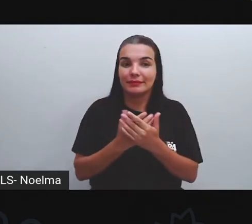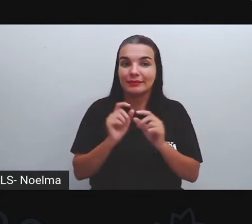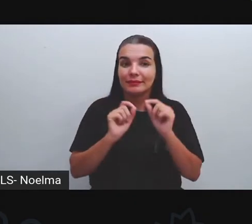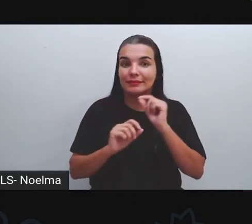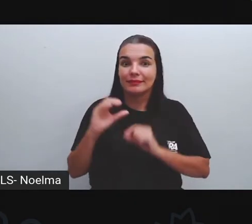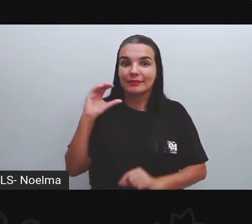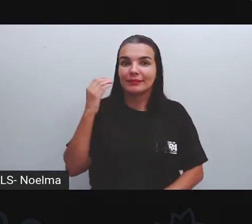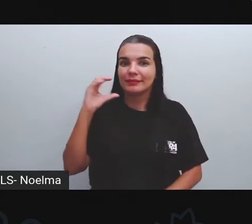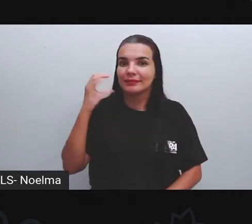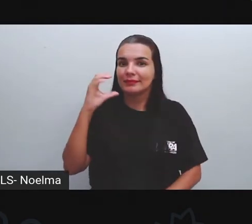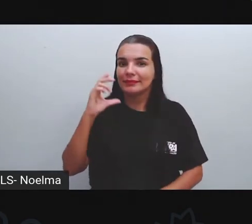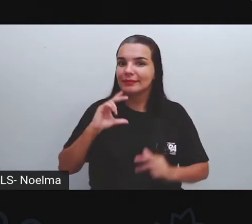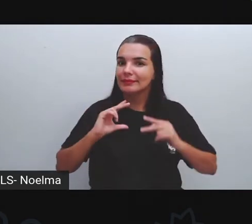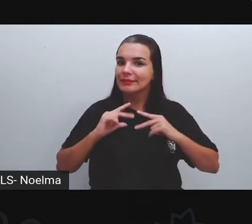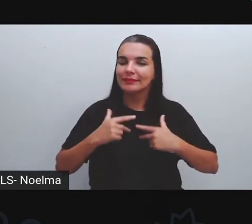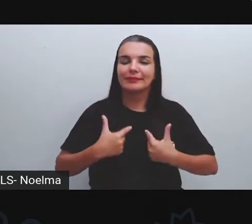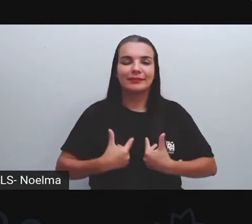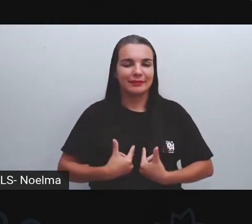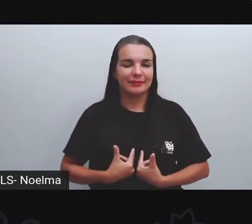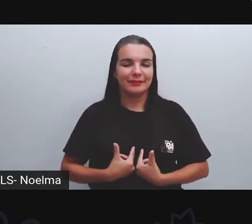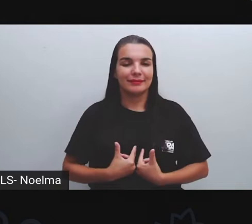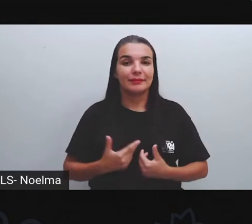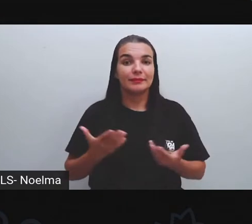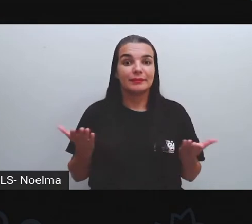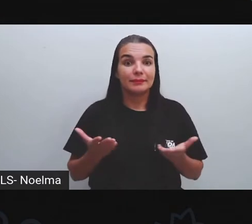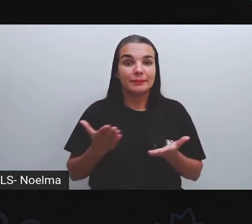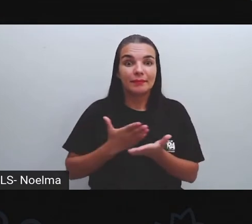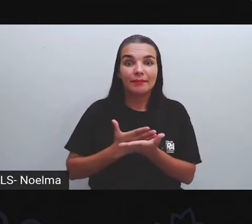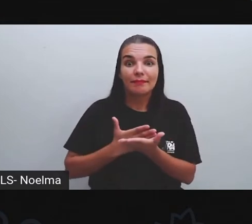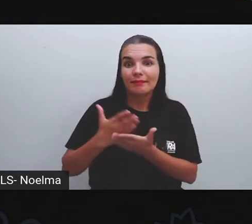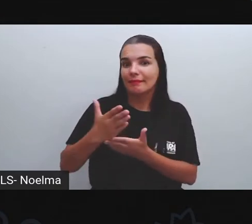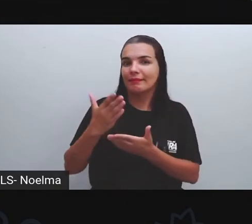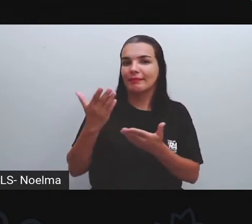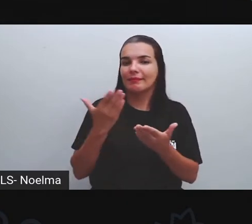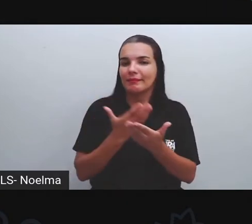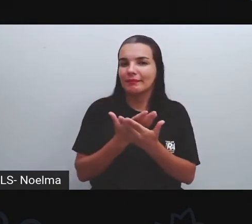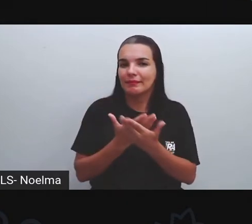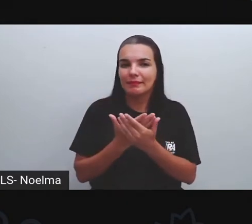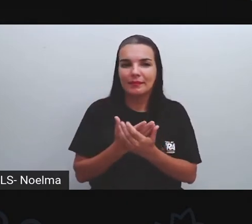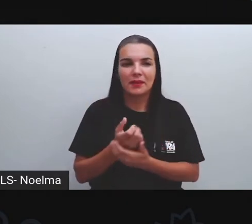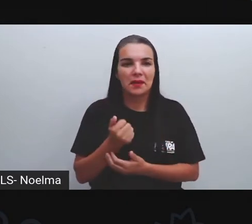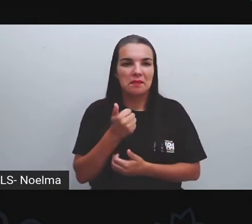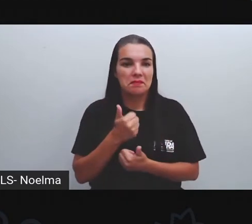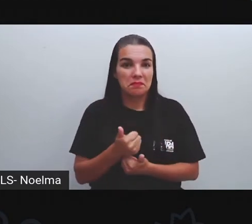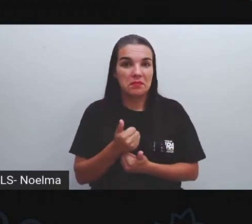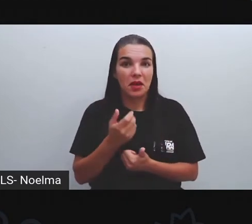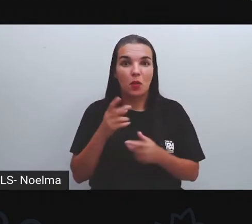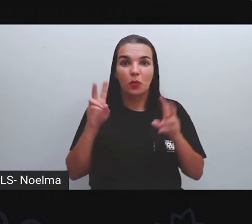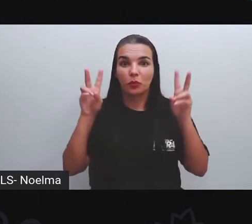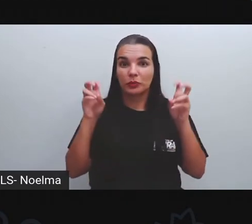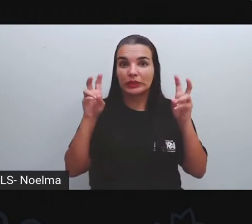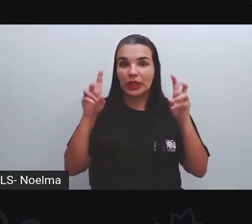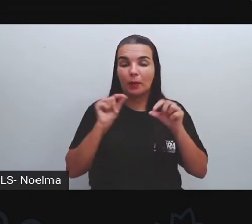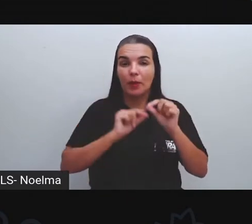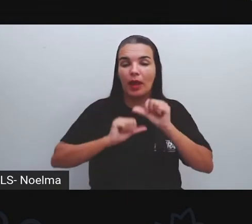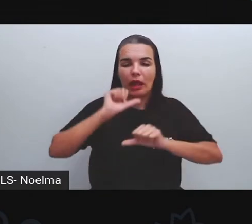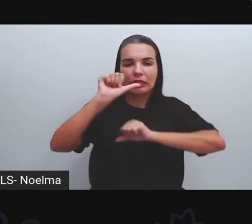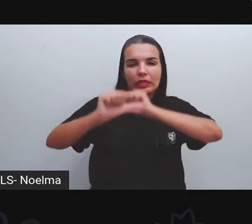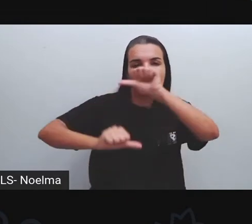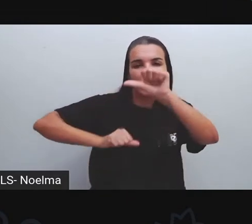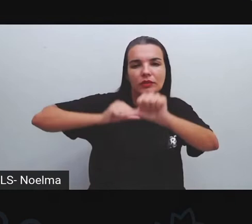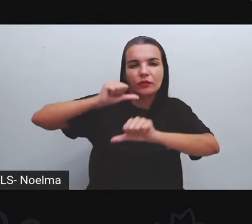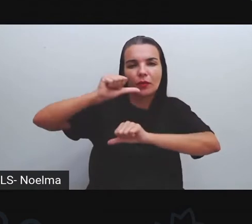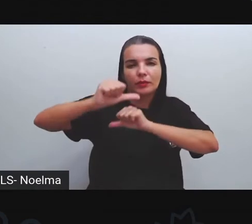Ciências Humanas. E para começar a nossa aula, a nossa aula onde nós vamos falar sobre as transformações